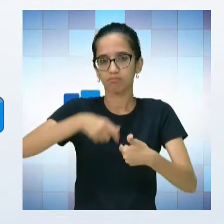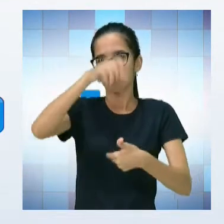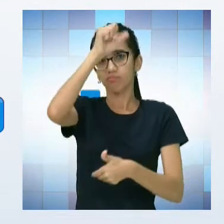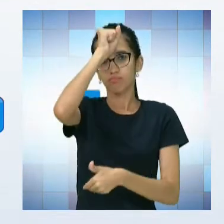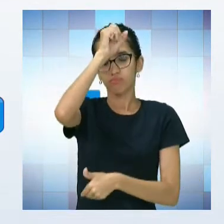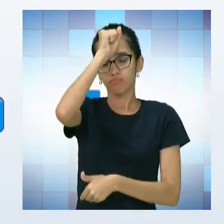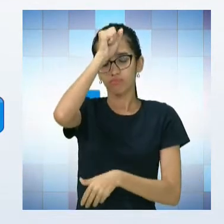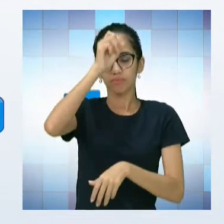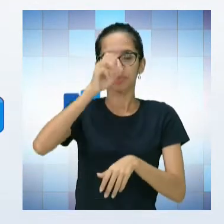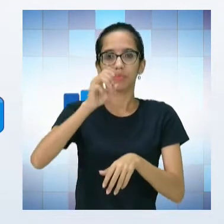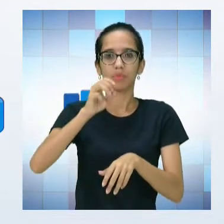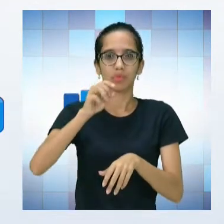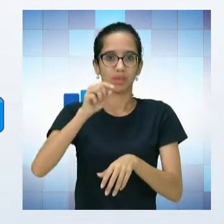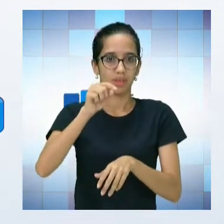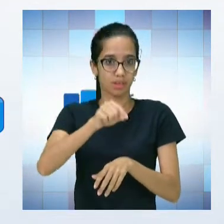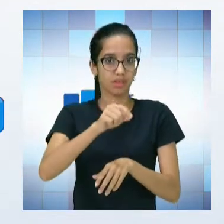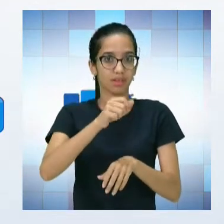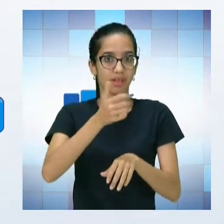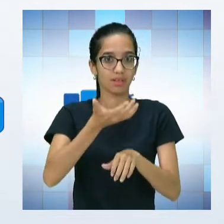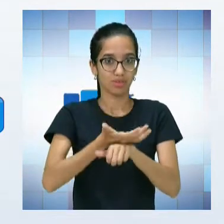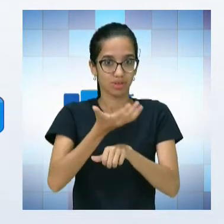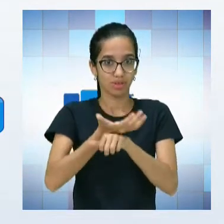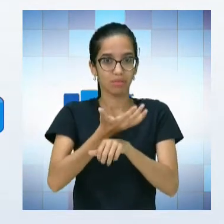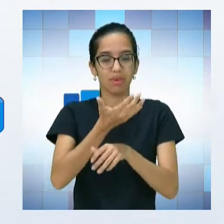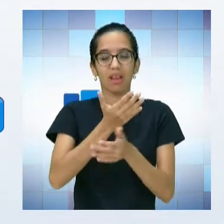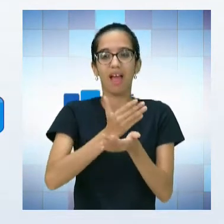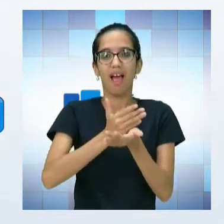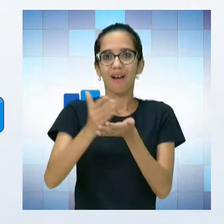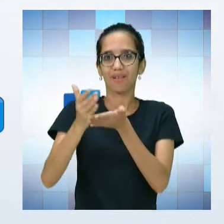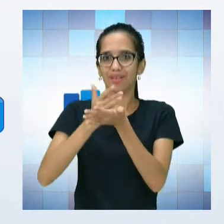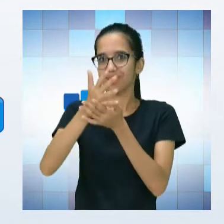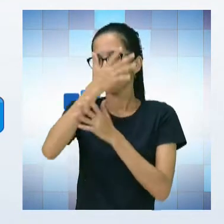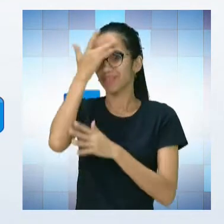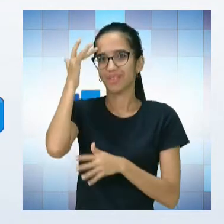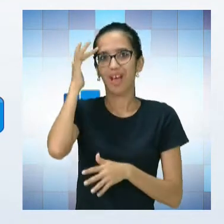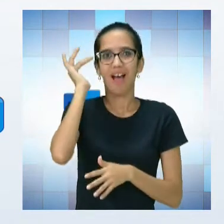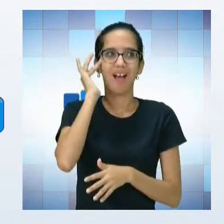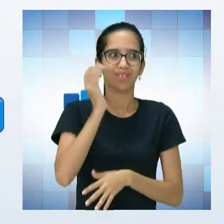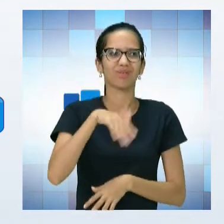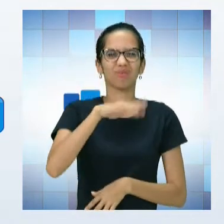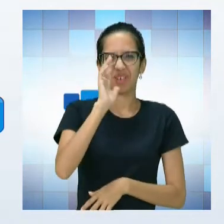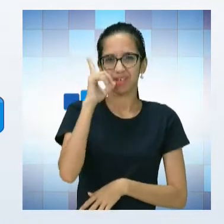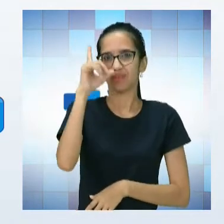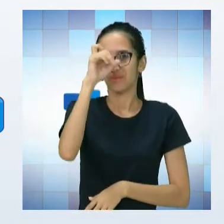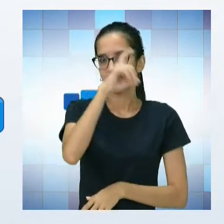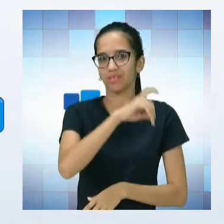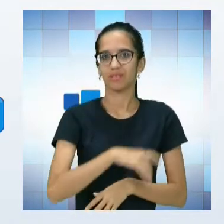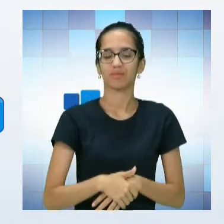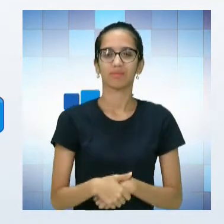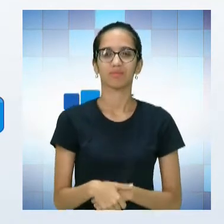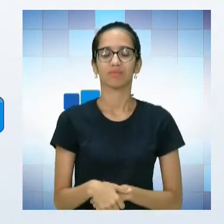dessa matéria que, para muitos, é considerada uma das matérias mais difíceis.